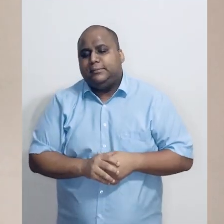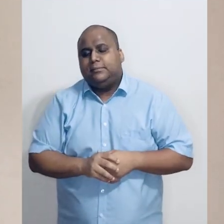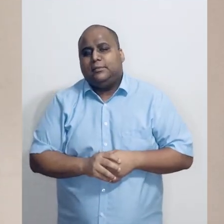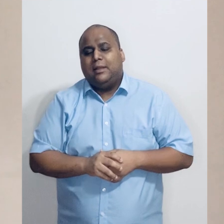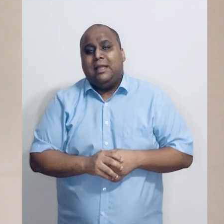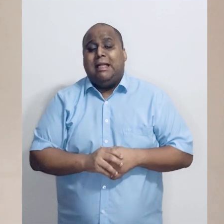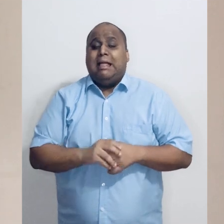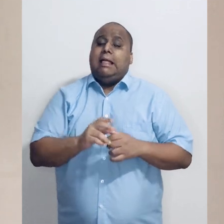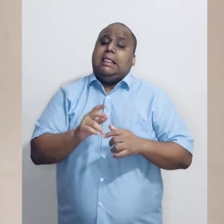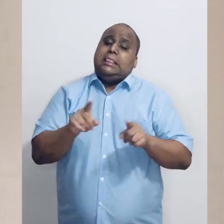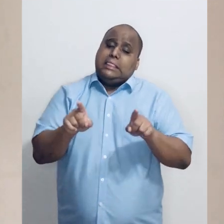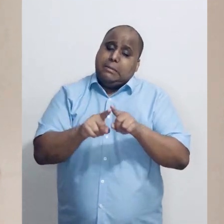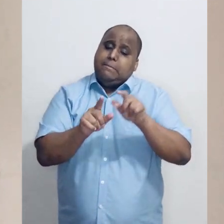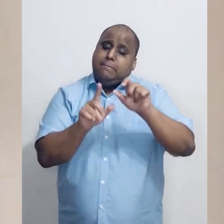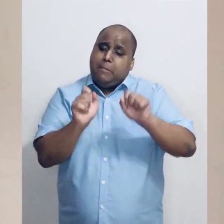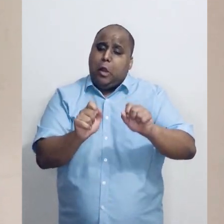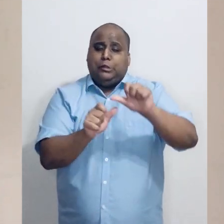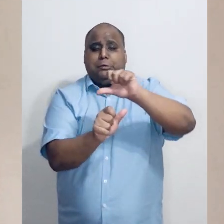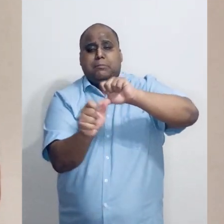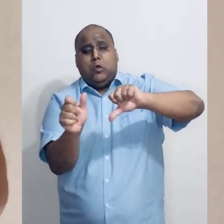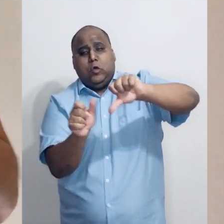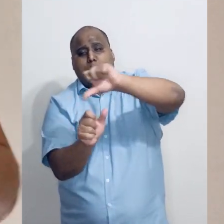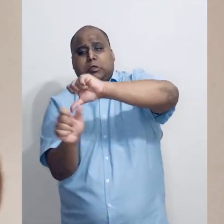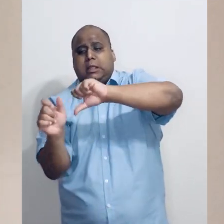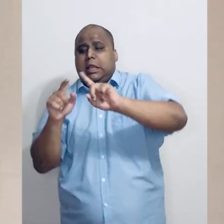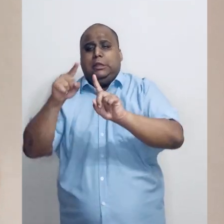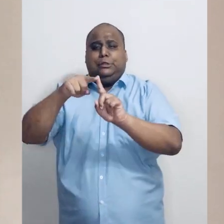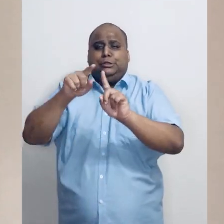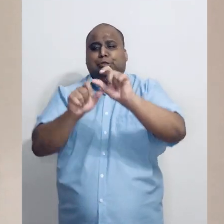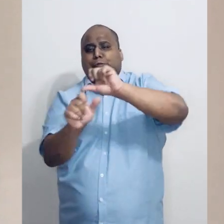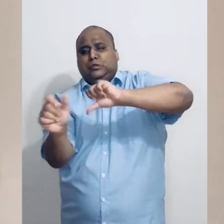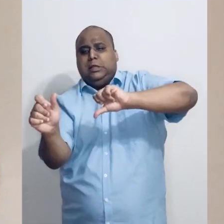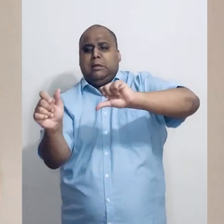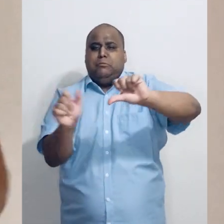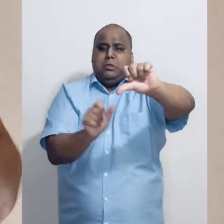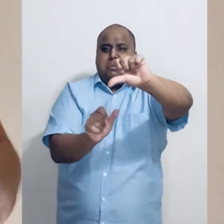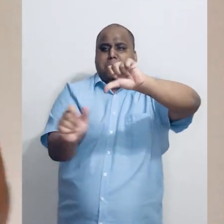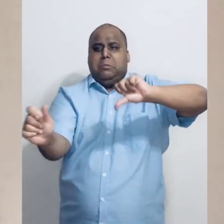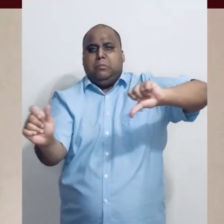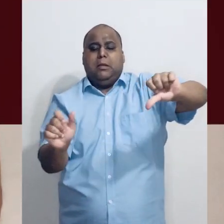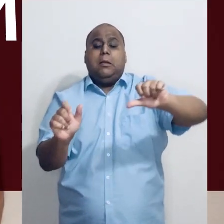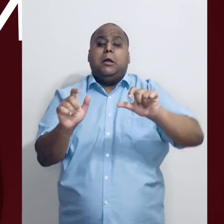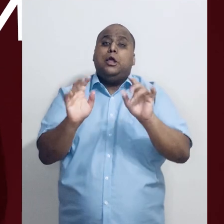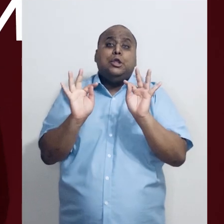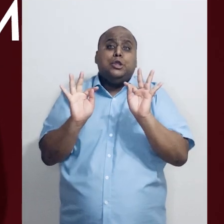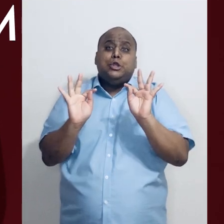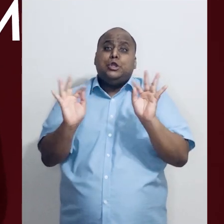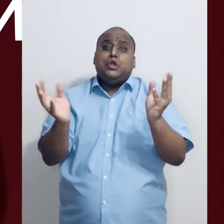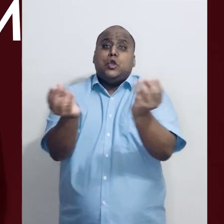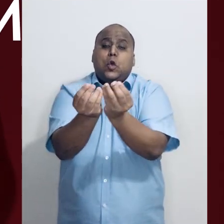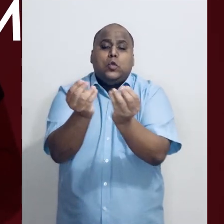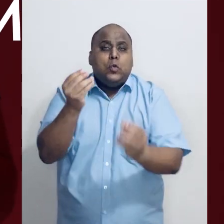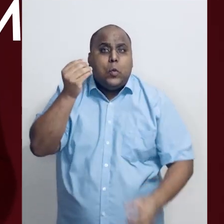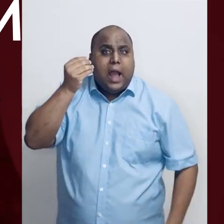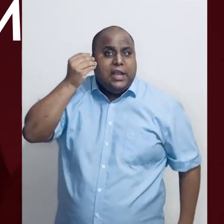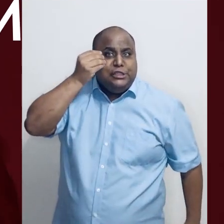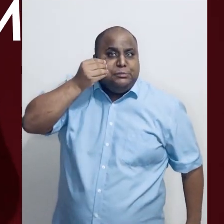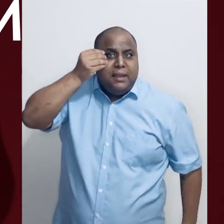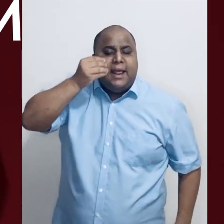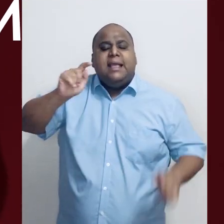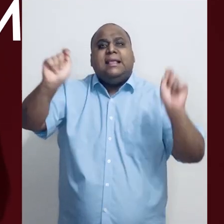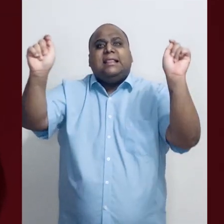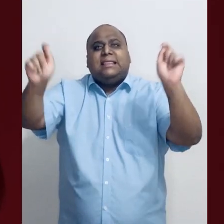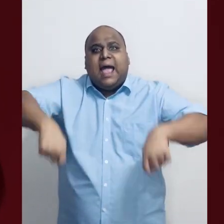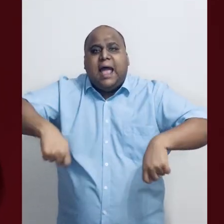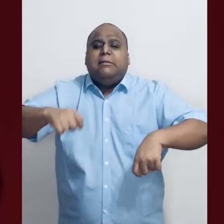A cada rodada eu posso variar e trocar os jogadores de posição para que todos experimentem as muitas